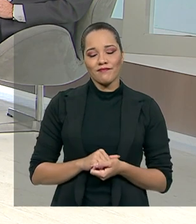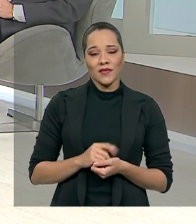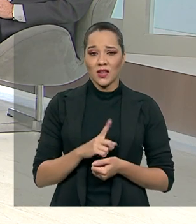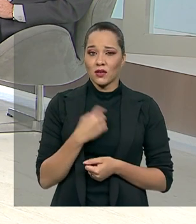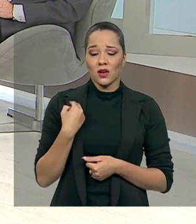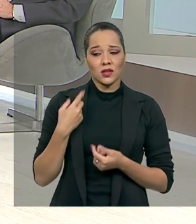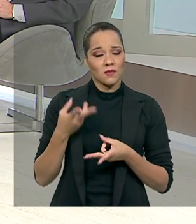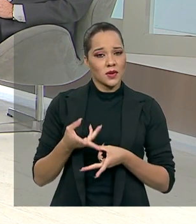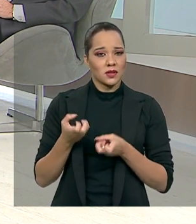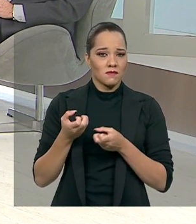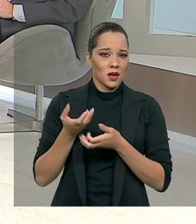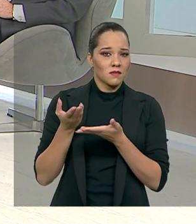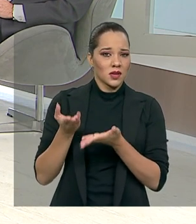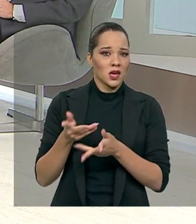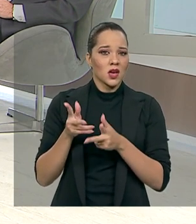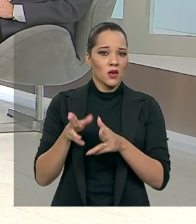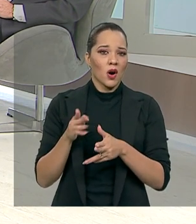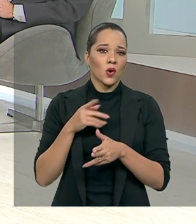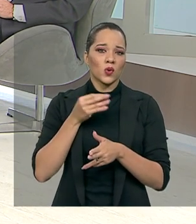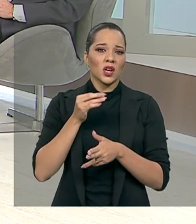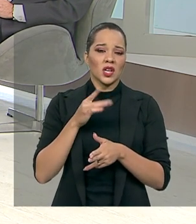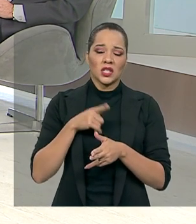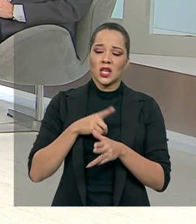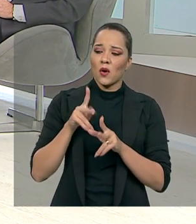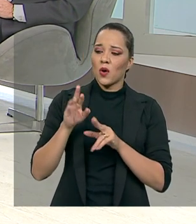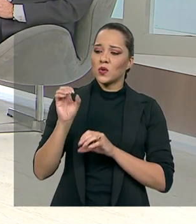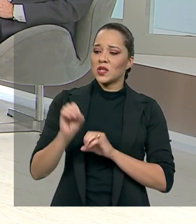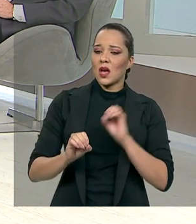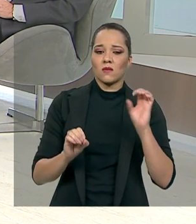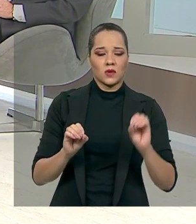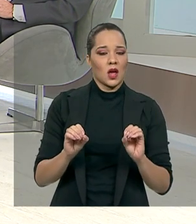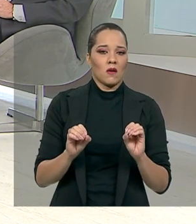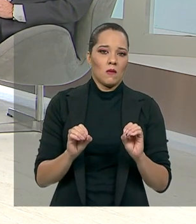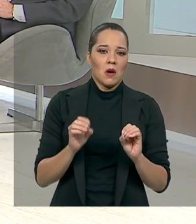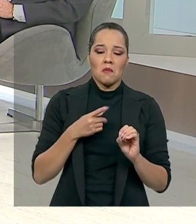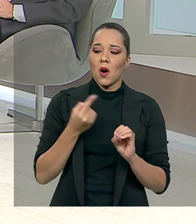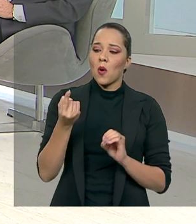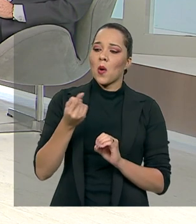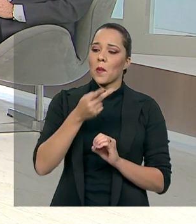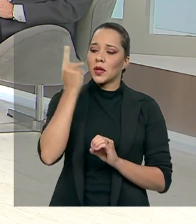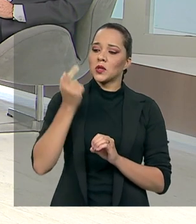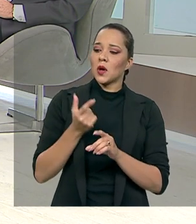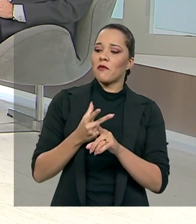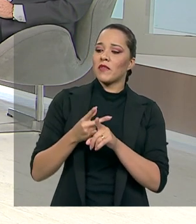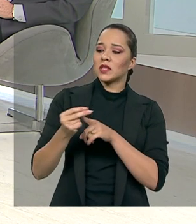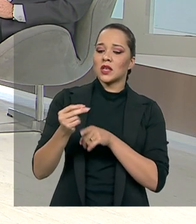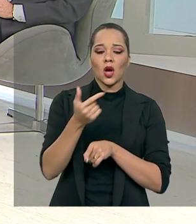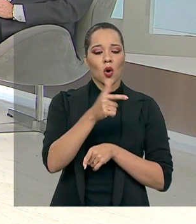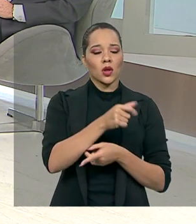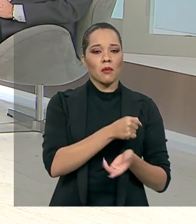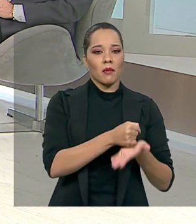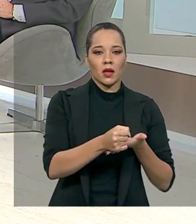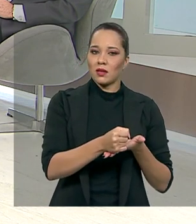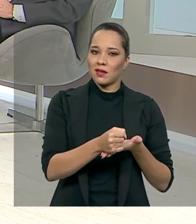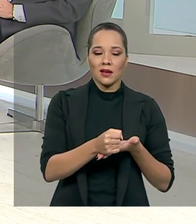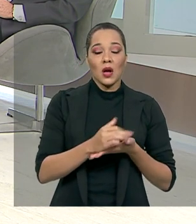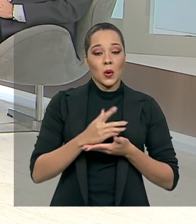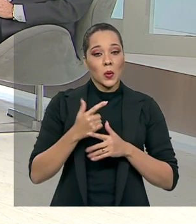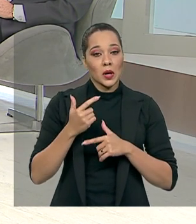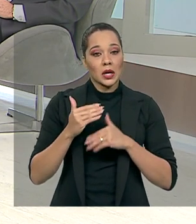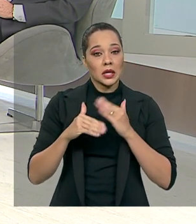vemos a reforma como um jogo de soma zero. Para alguém ganhar alto, vai ter que perder. Com o crescimento